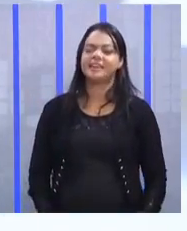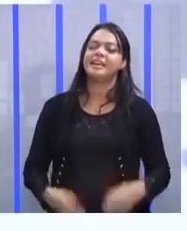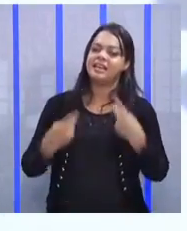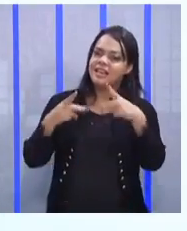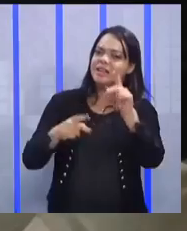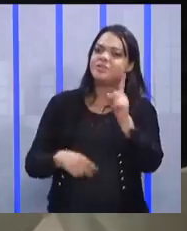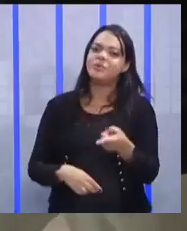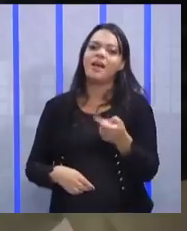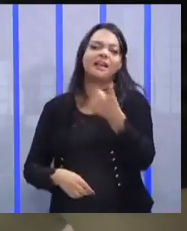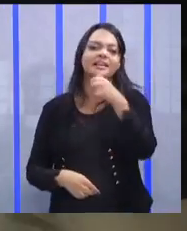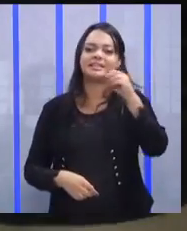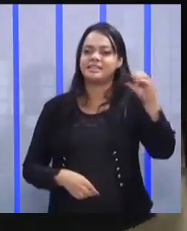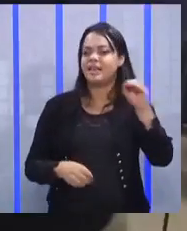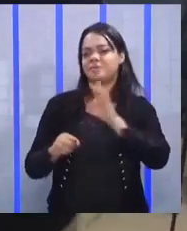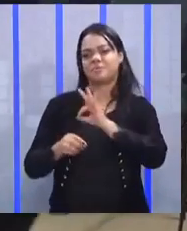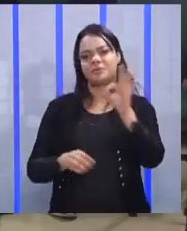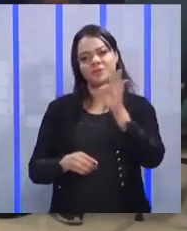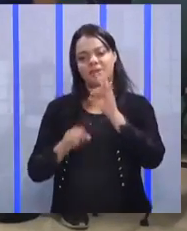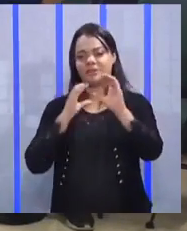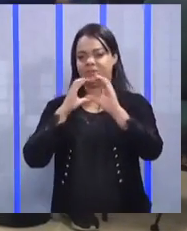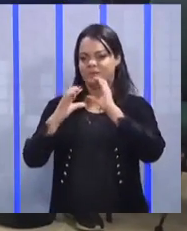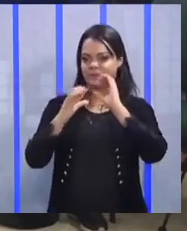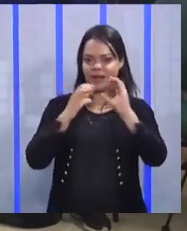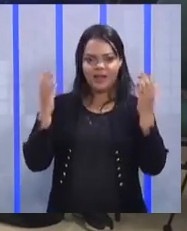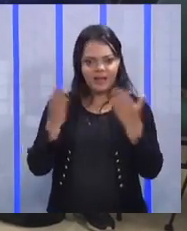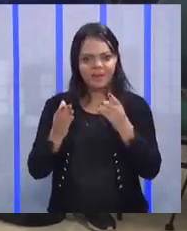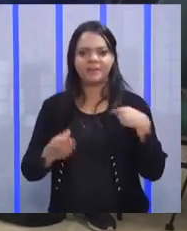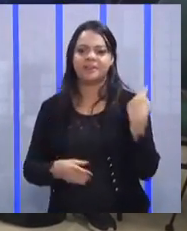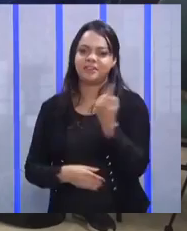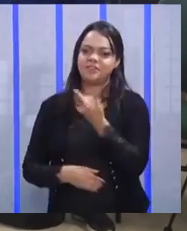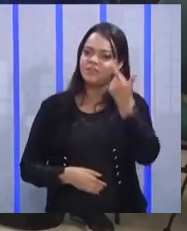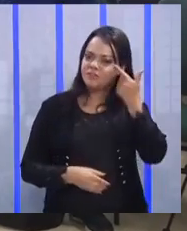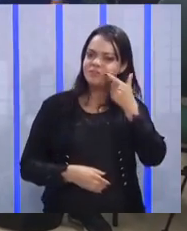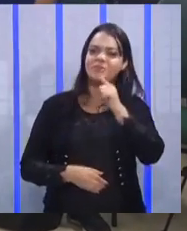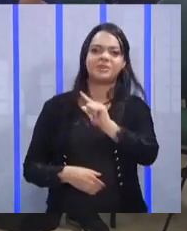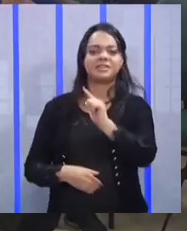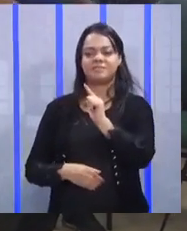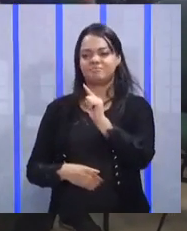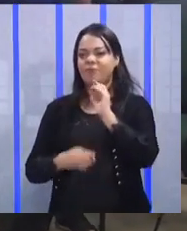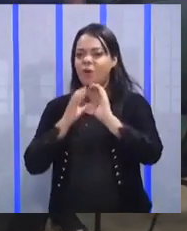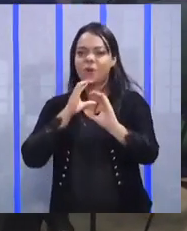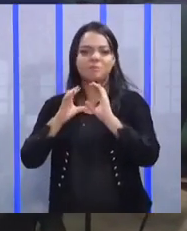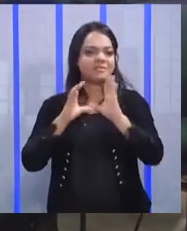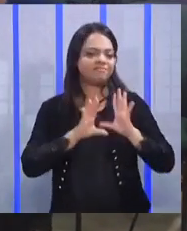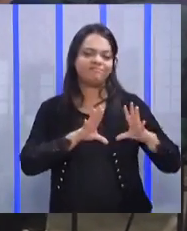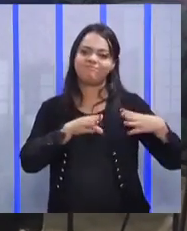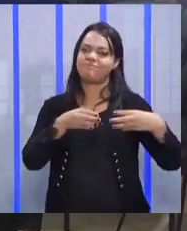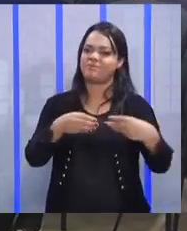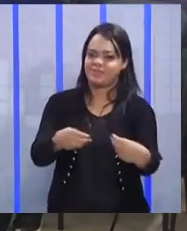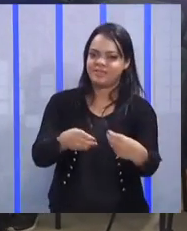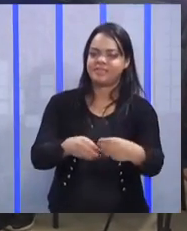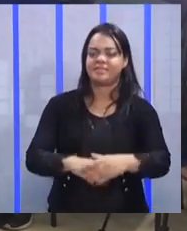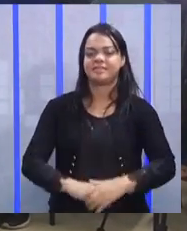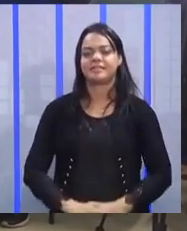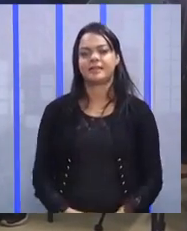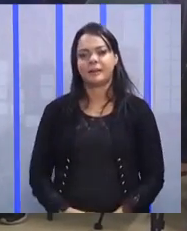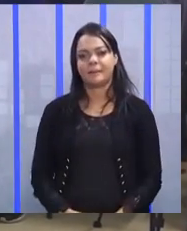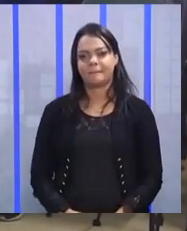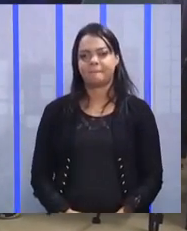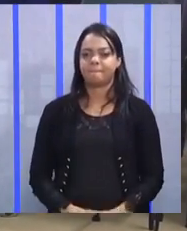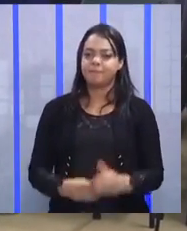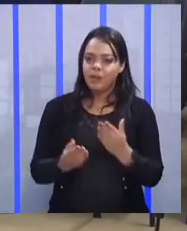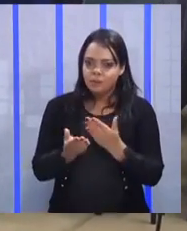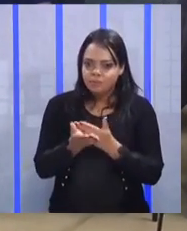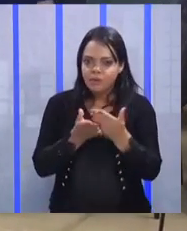é 100%, hein? Agora a gente está usando 100% da nossa comunicação. Então,